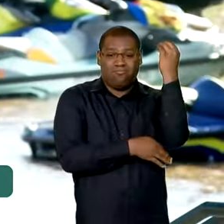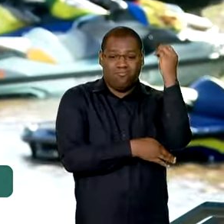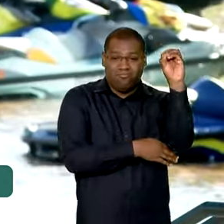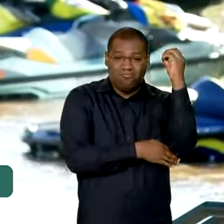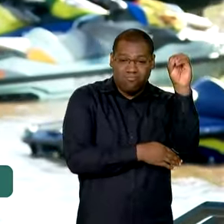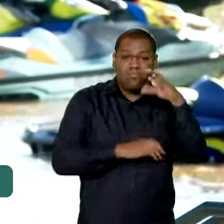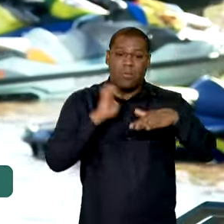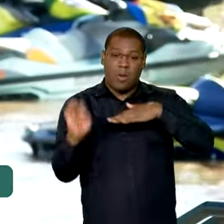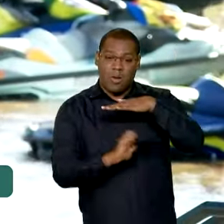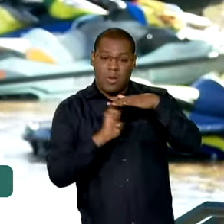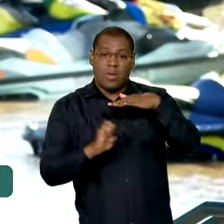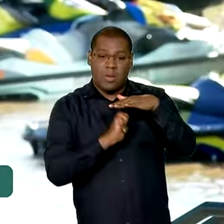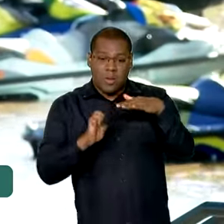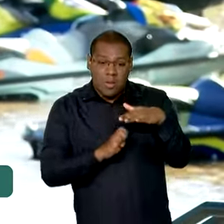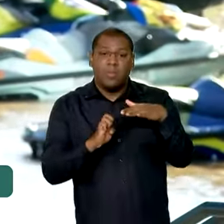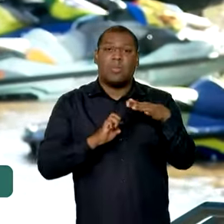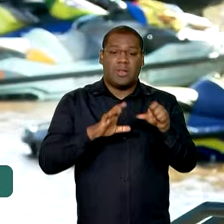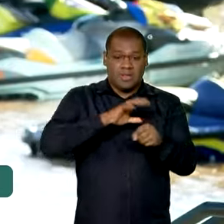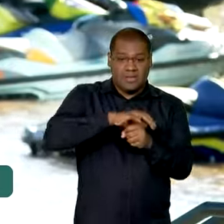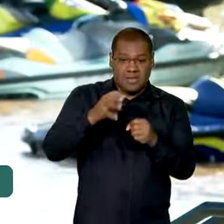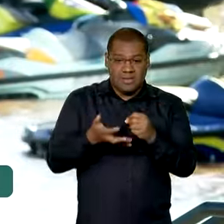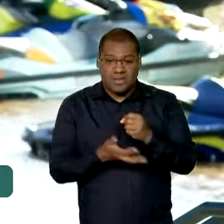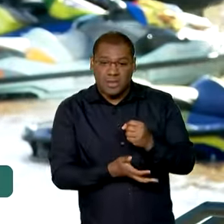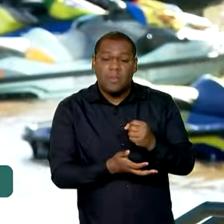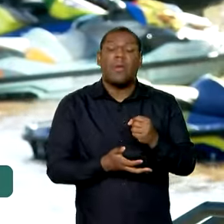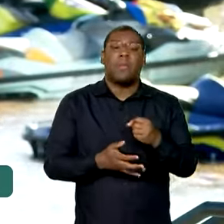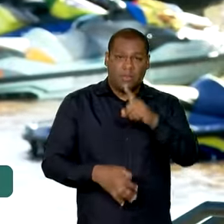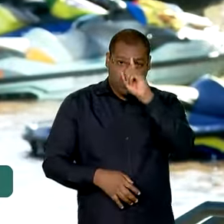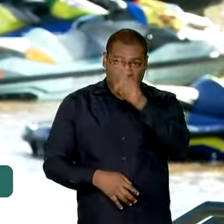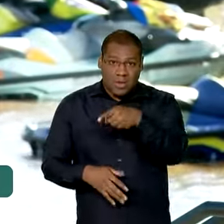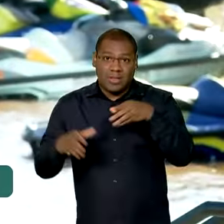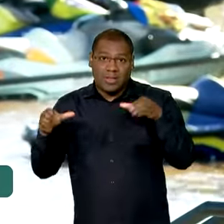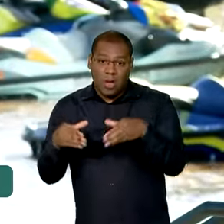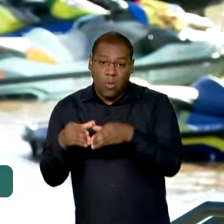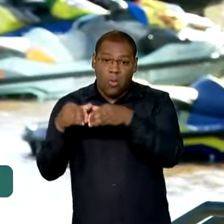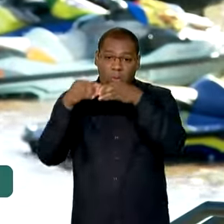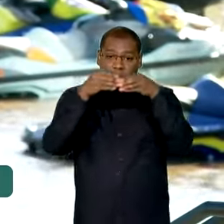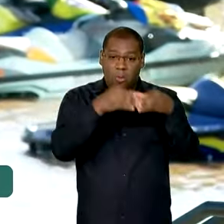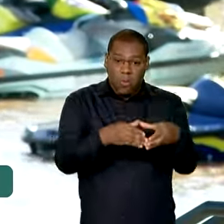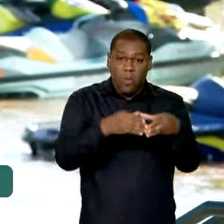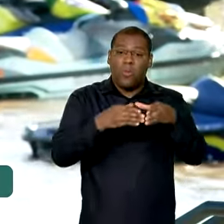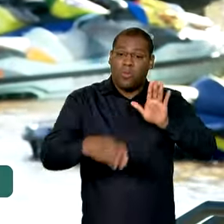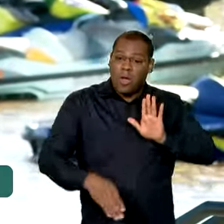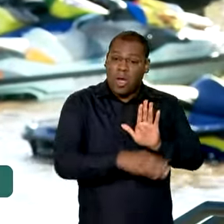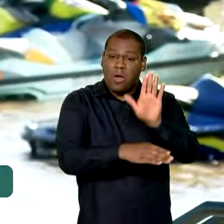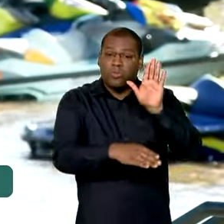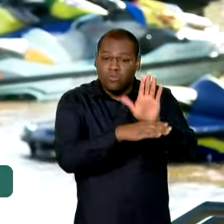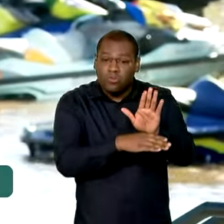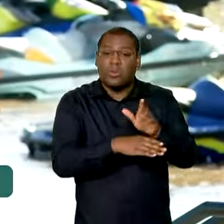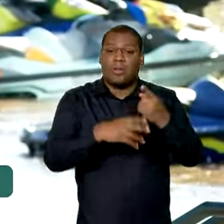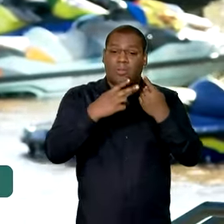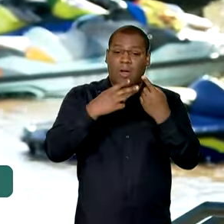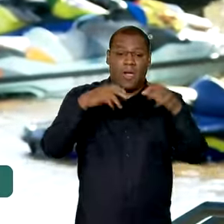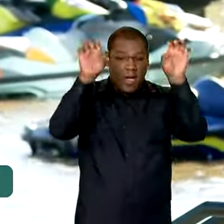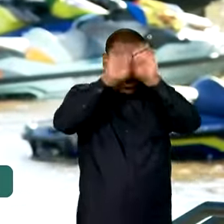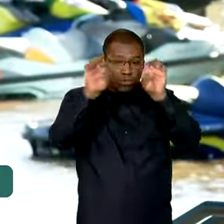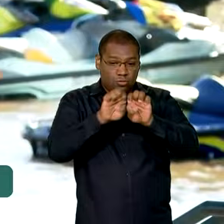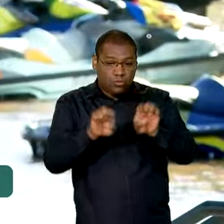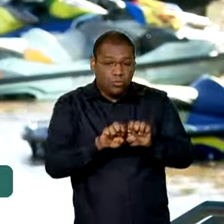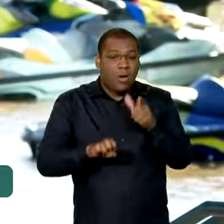Empresas de abastecimento e de saneamento estão mandando equipes para cá para ajudar a consertar a infraestrutura de